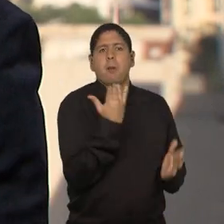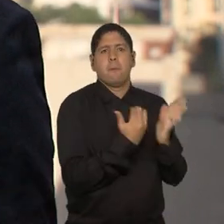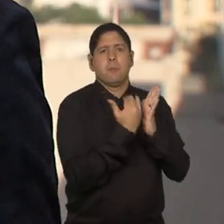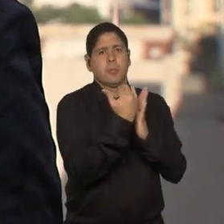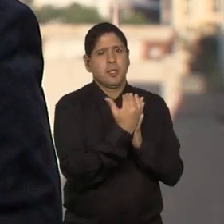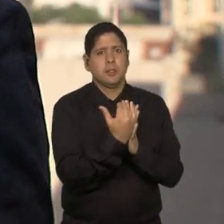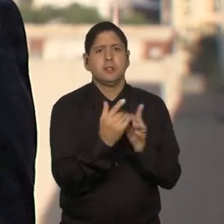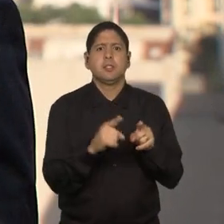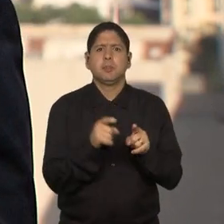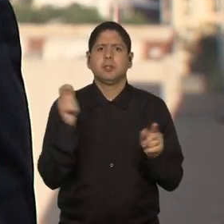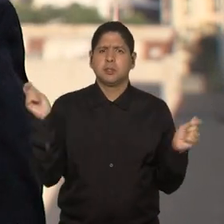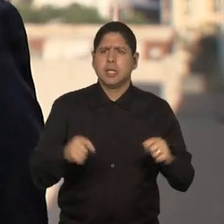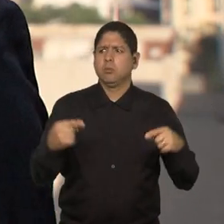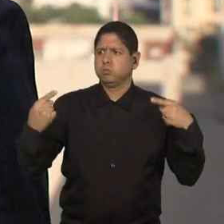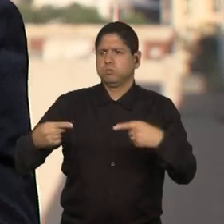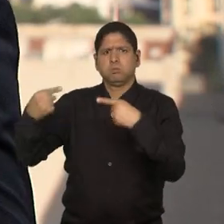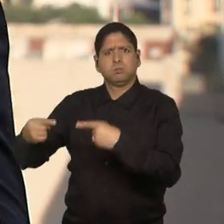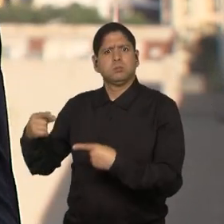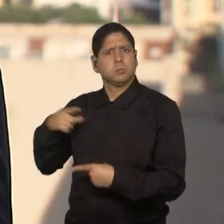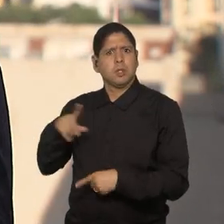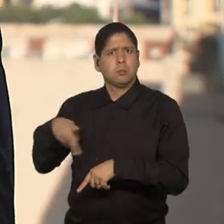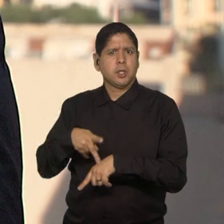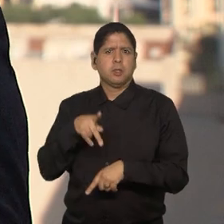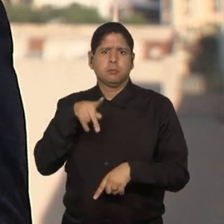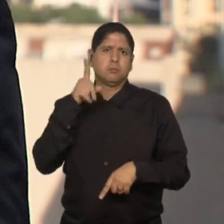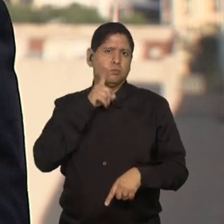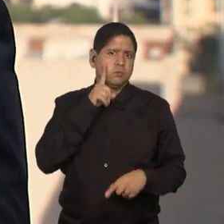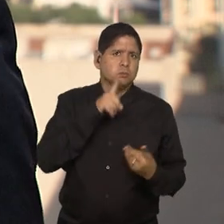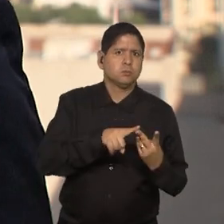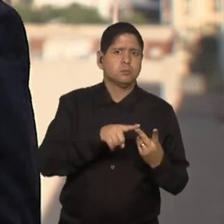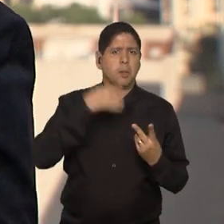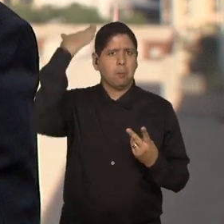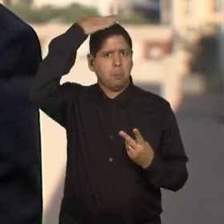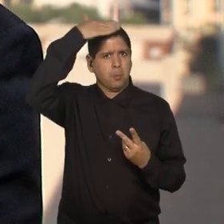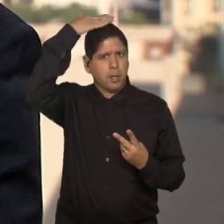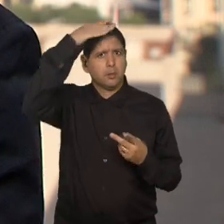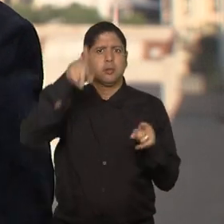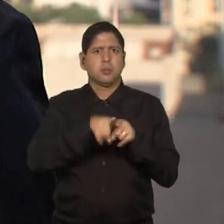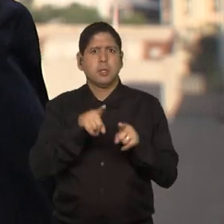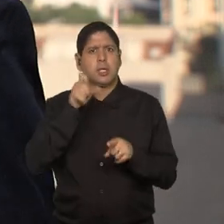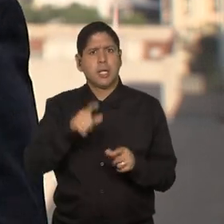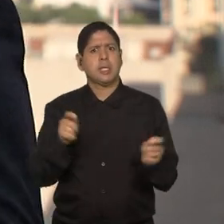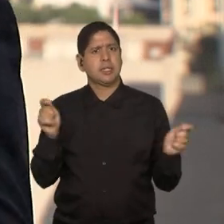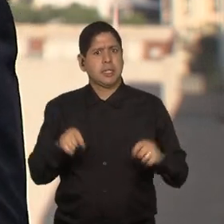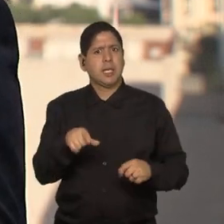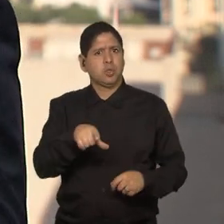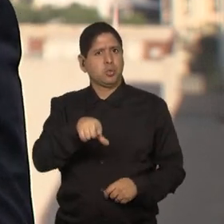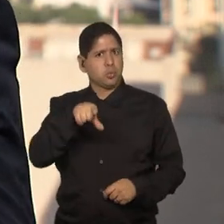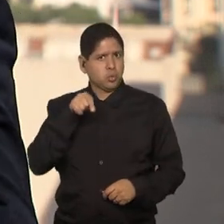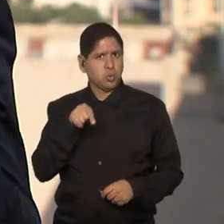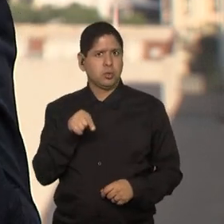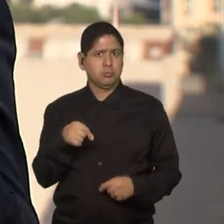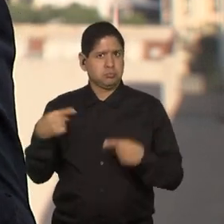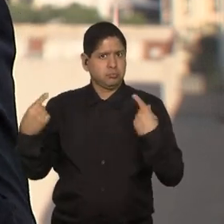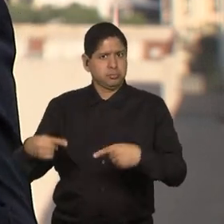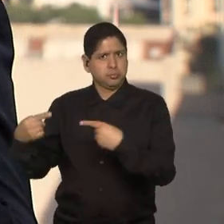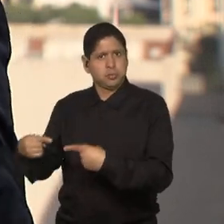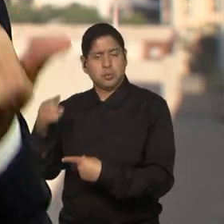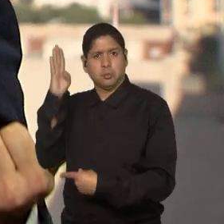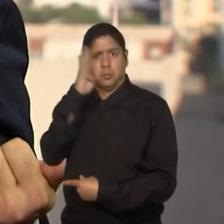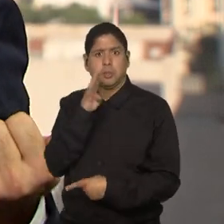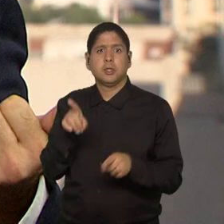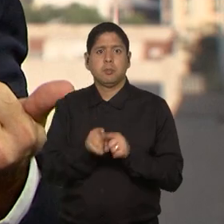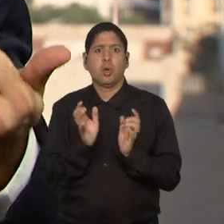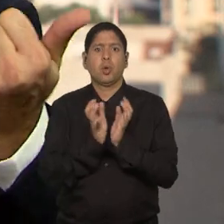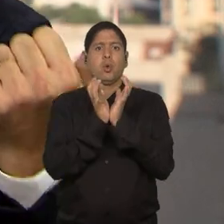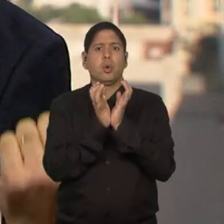Temos candidatos fortes, tem Estados Unidos e México, que também são postulantes, e tem